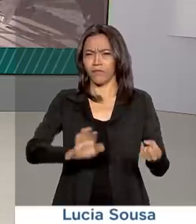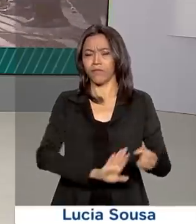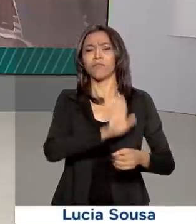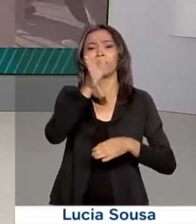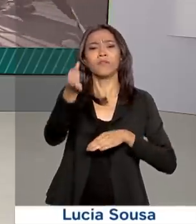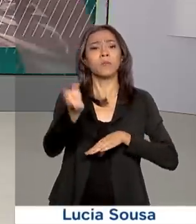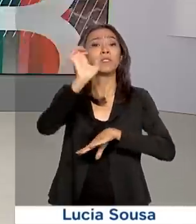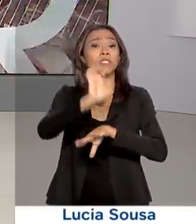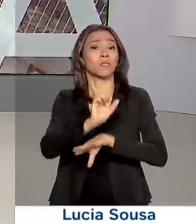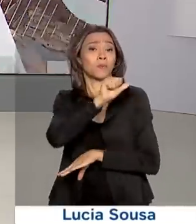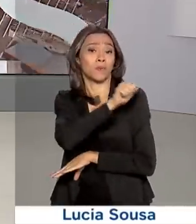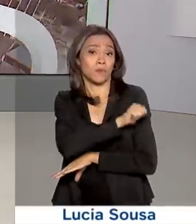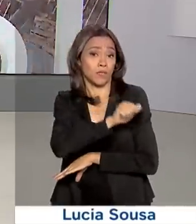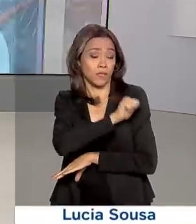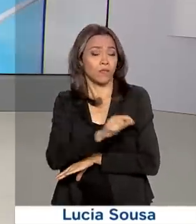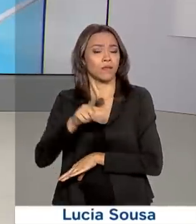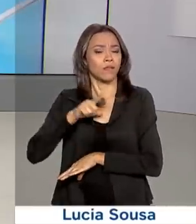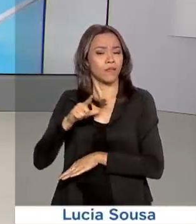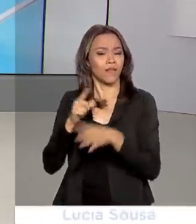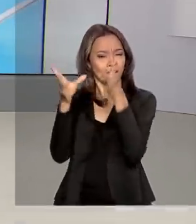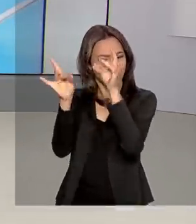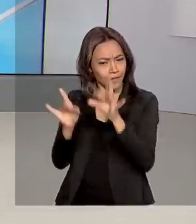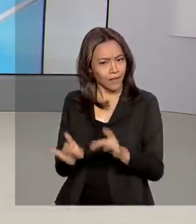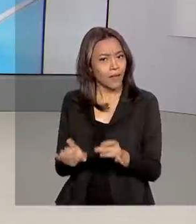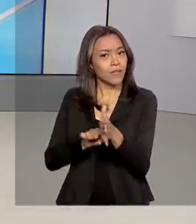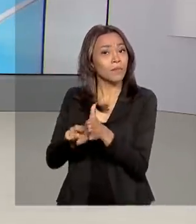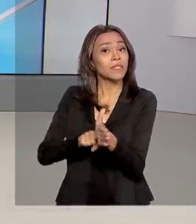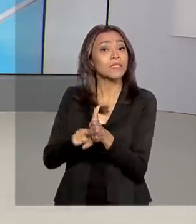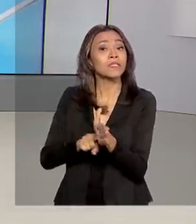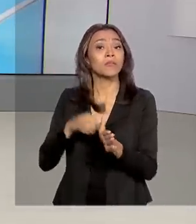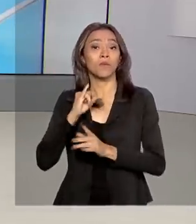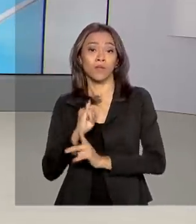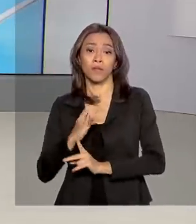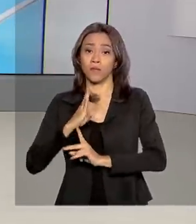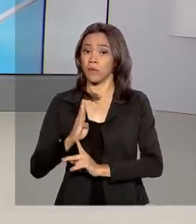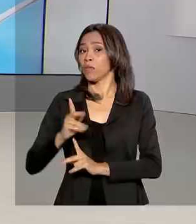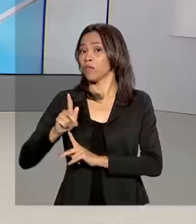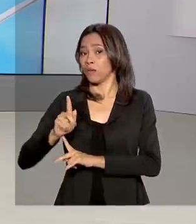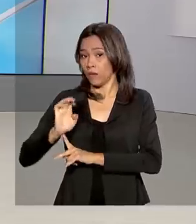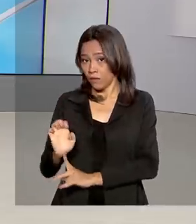repórter Flávia Grossi tem os detalhes desta pesquisa. Bom dia, Flávia.